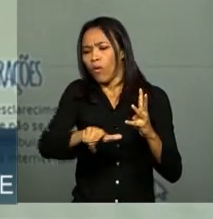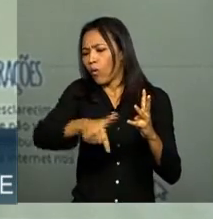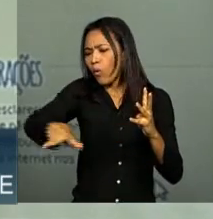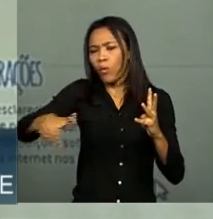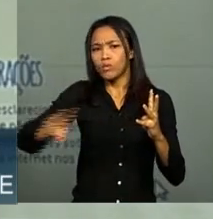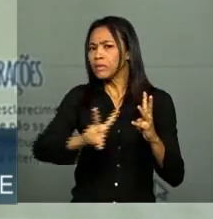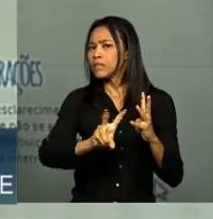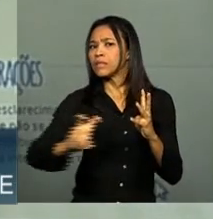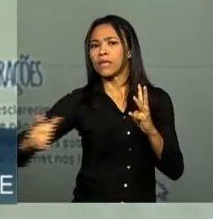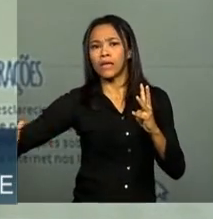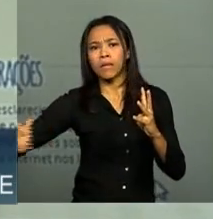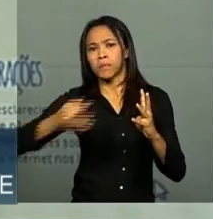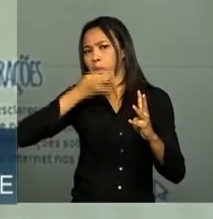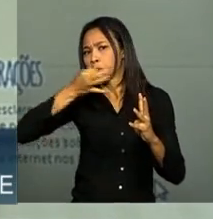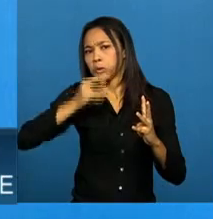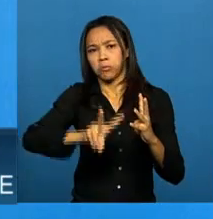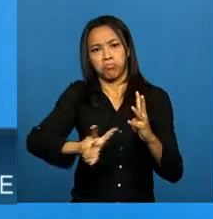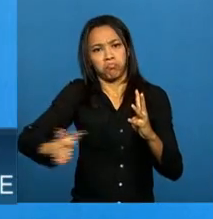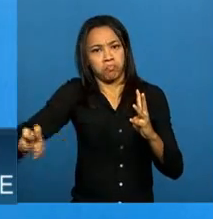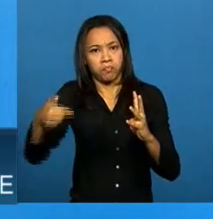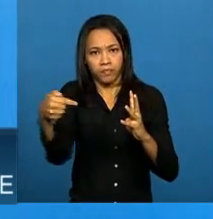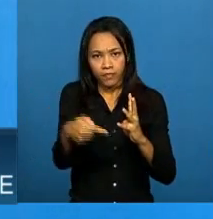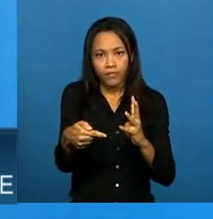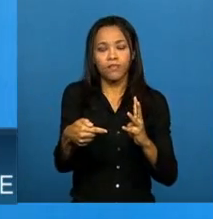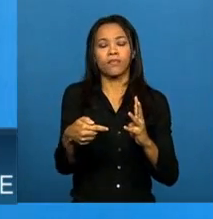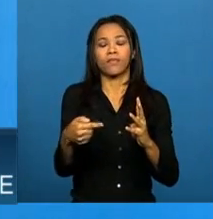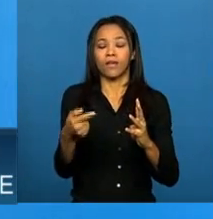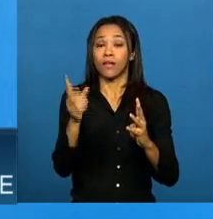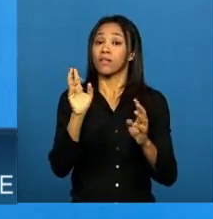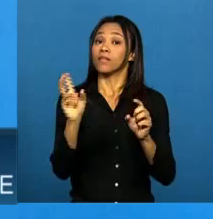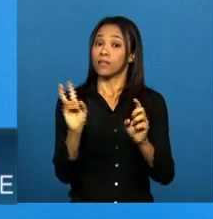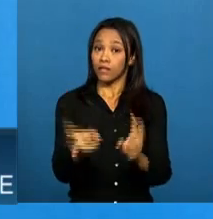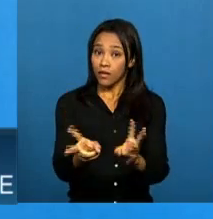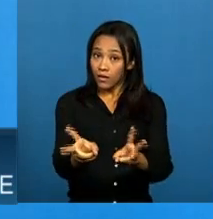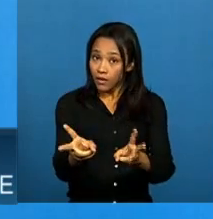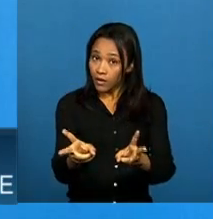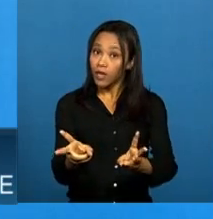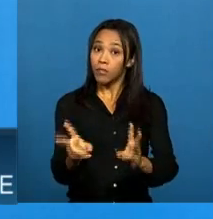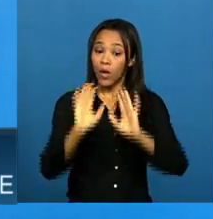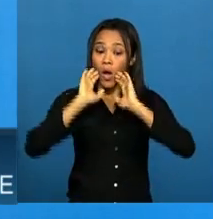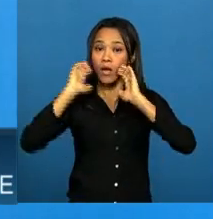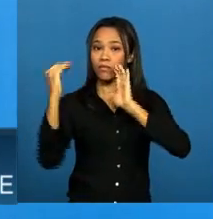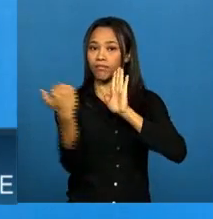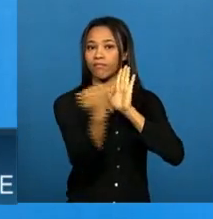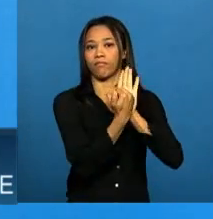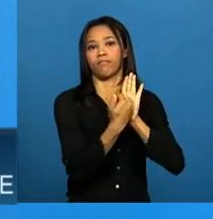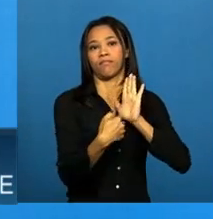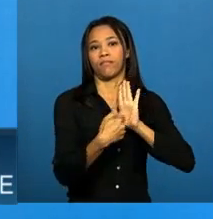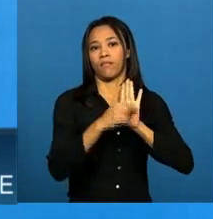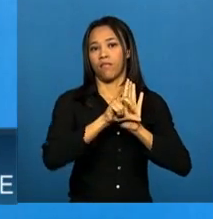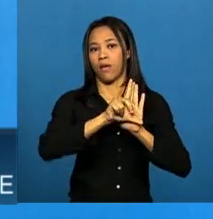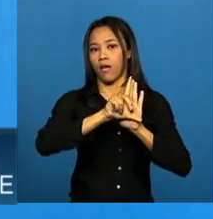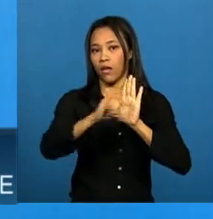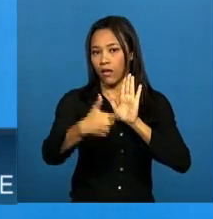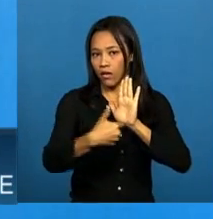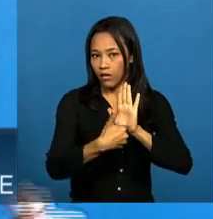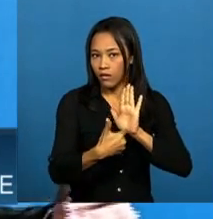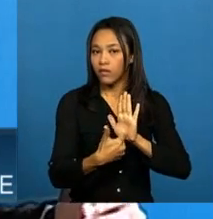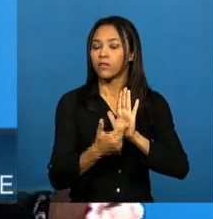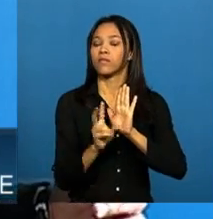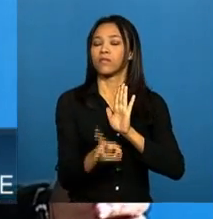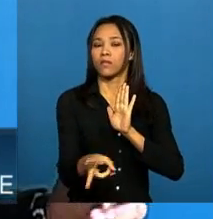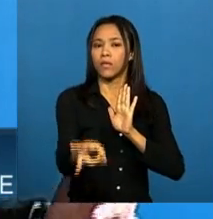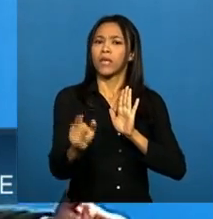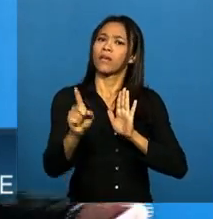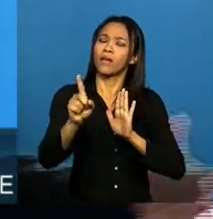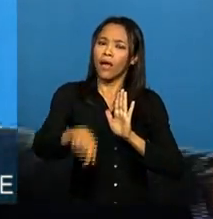considerações. Afinal, como sabemos, dentro da competência constitucional para a edição de decretos, é